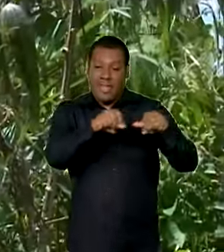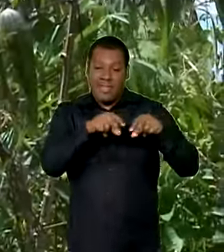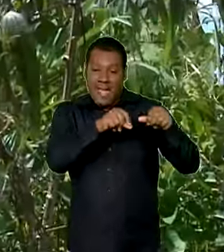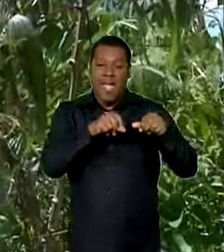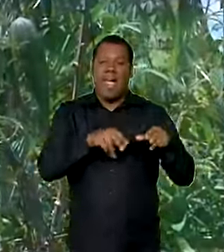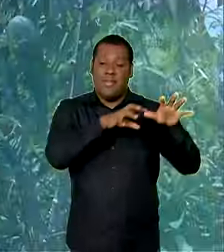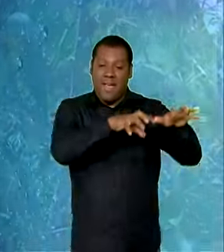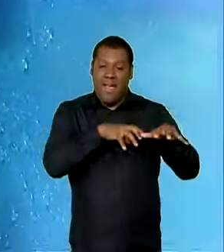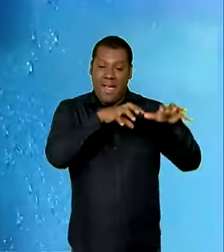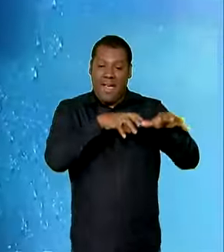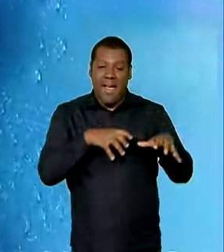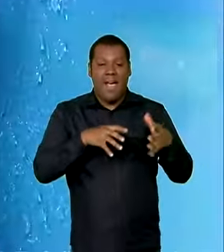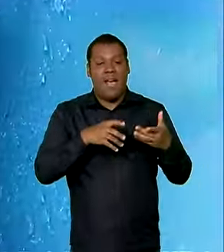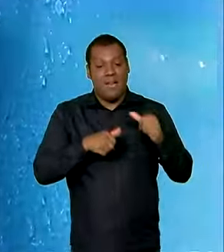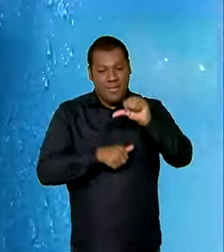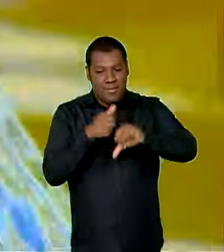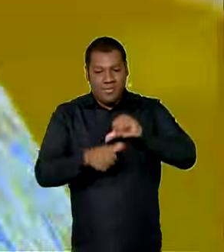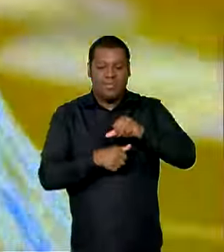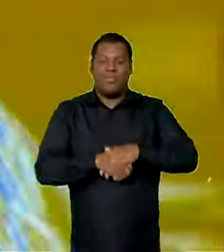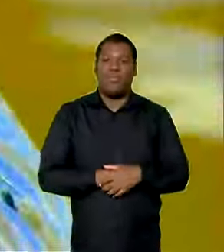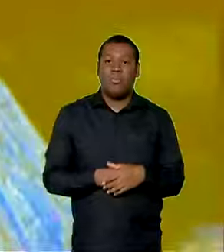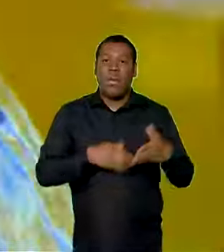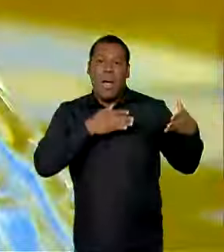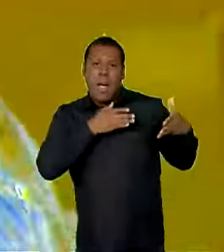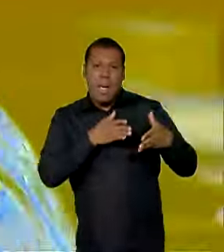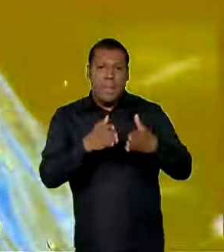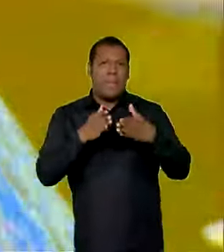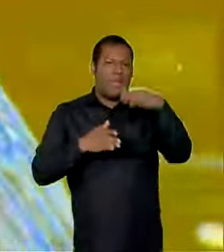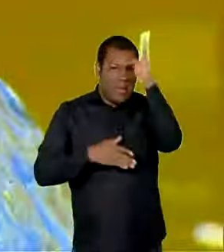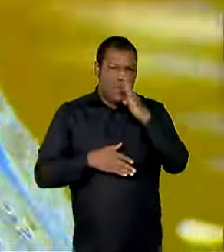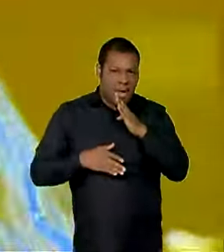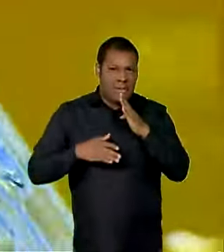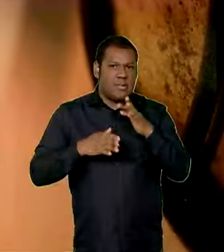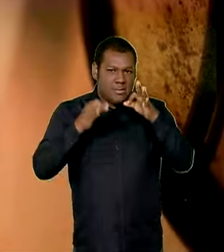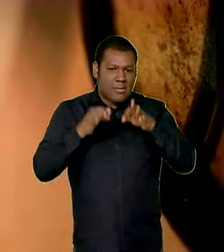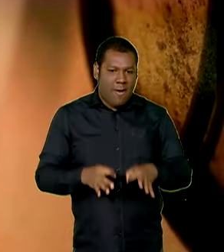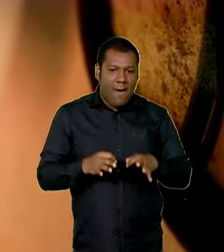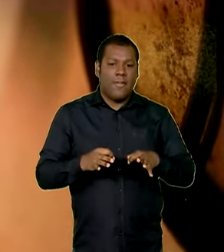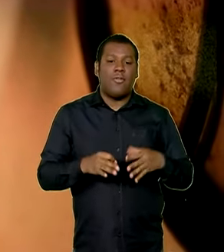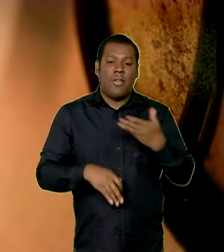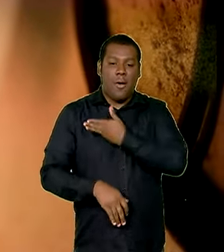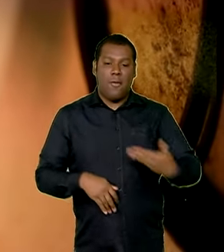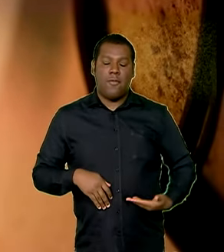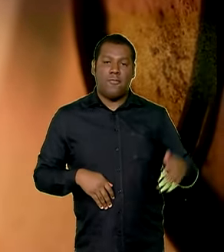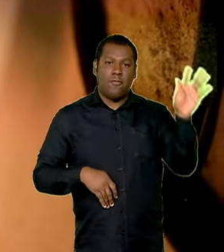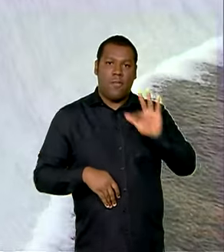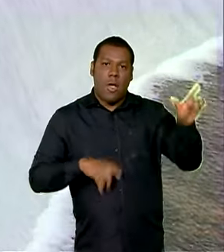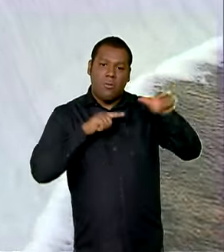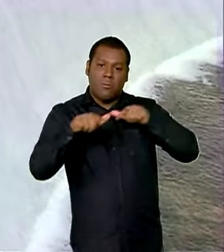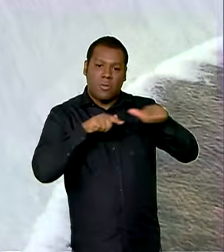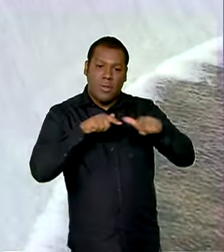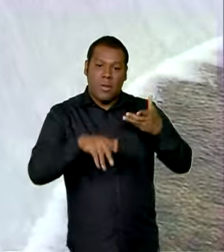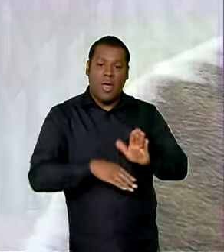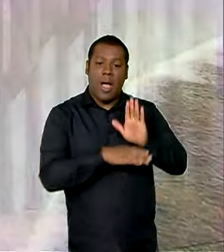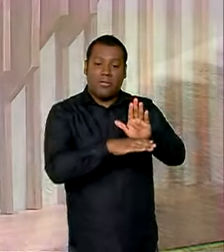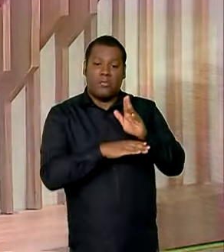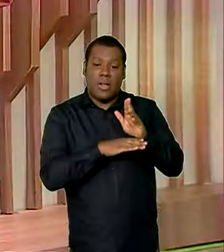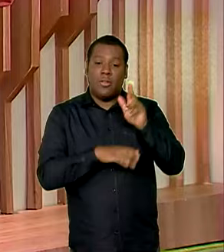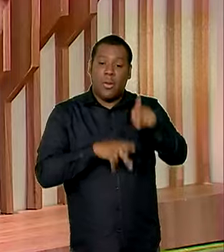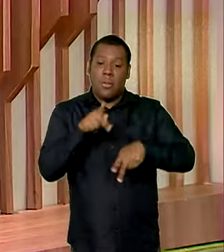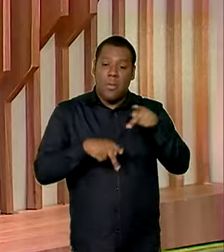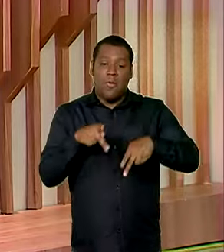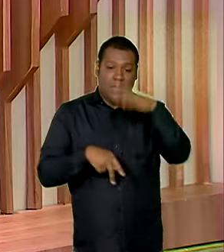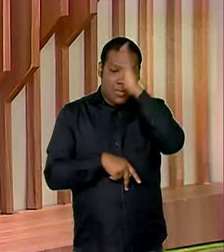Agrária. No quadro Brasil no Rumo Certo, você vai ver como o governo federal está trabalhando para garantir água a